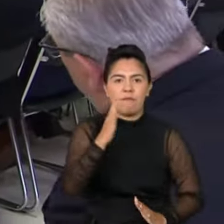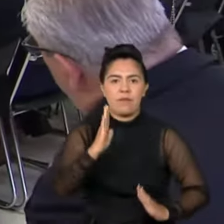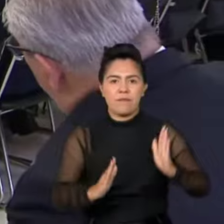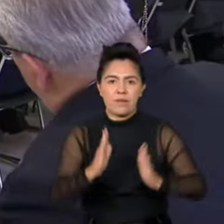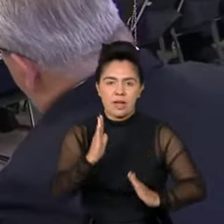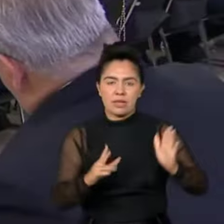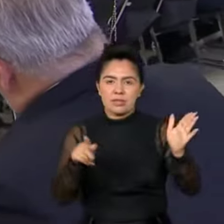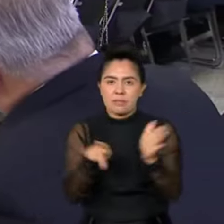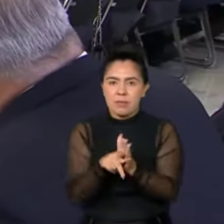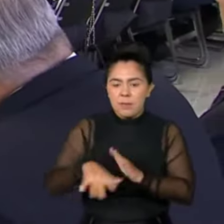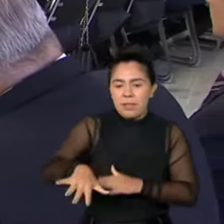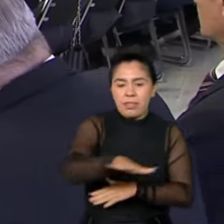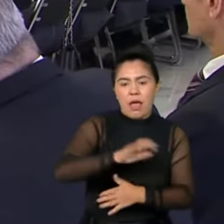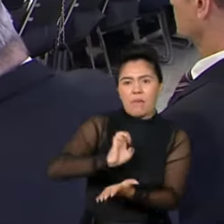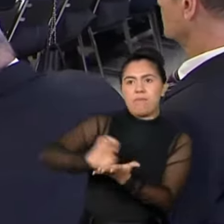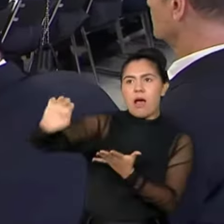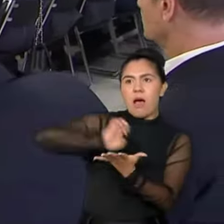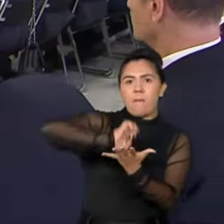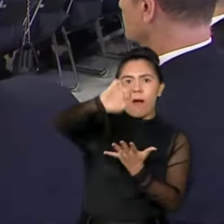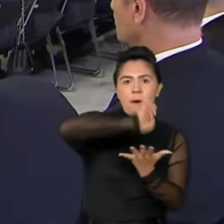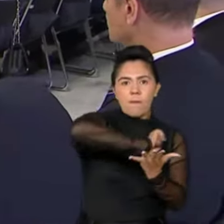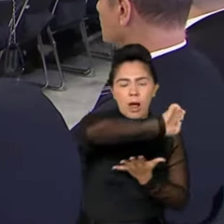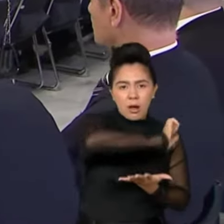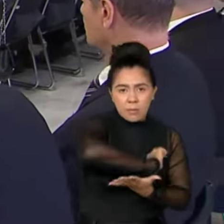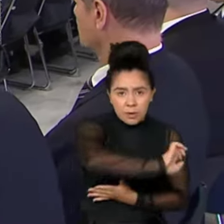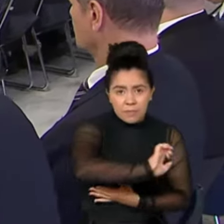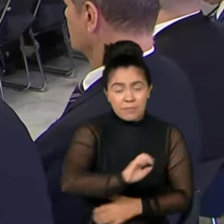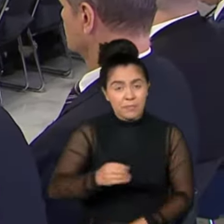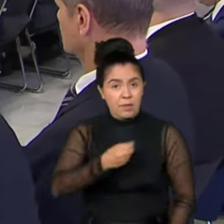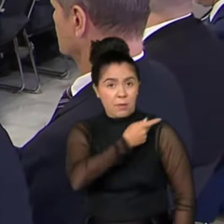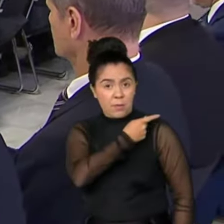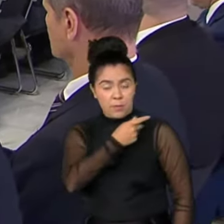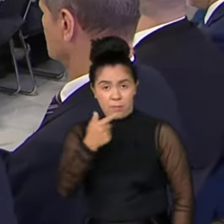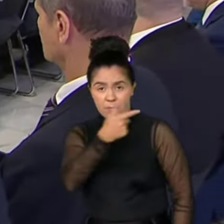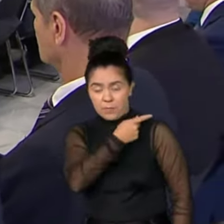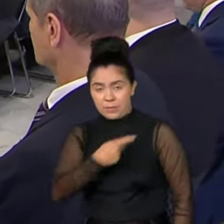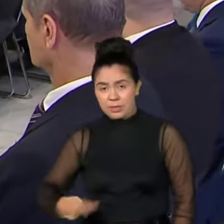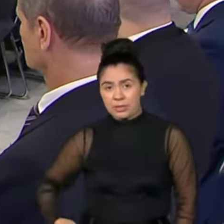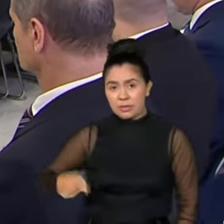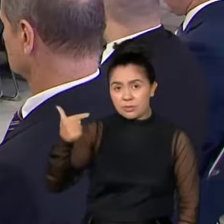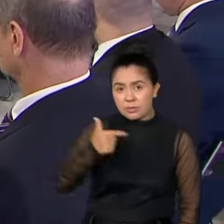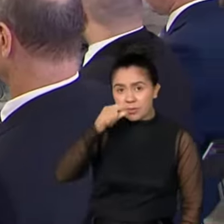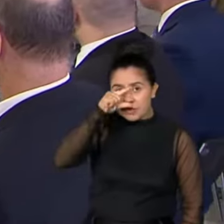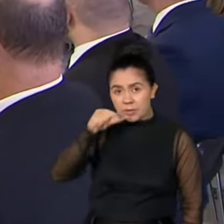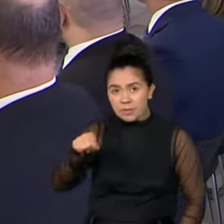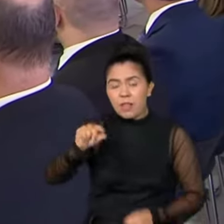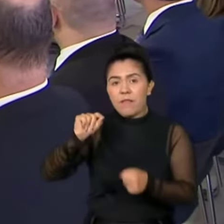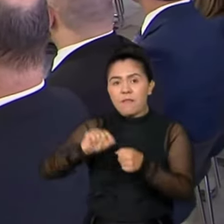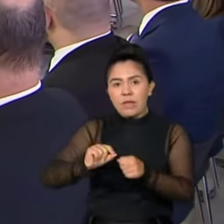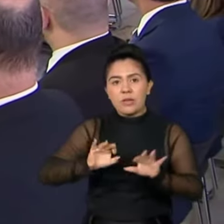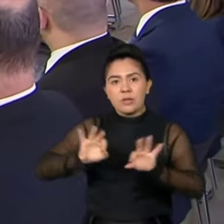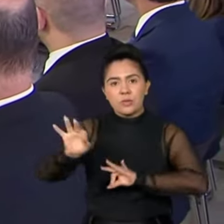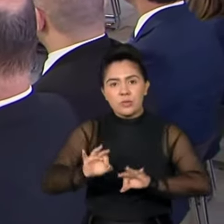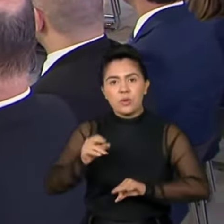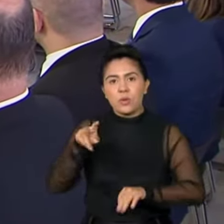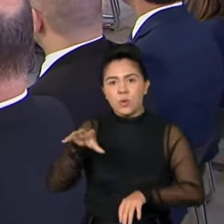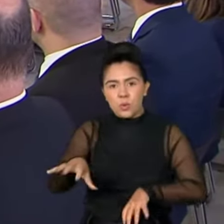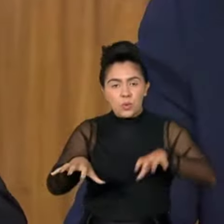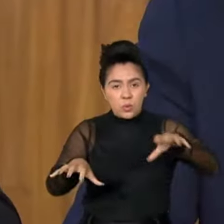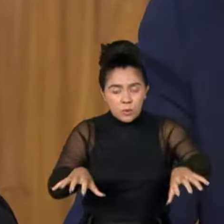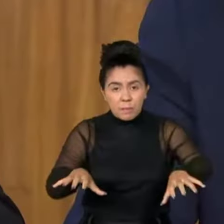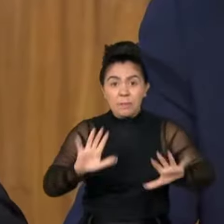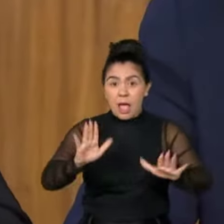das exportações do Brasil E o vice-presidente fez mais dois E o próximo, o presidente Lula está convidando É no México